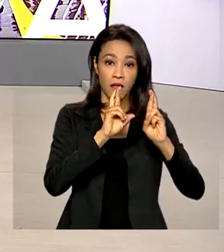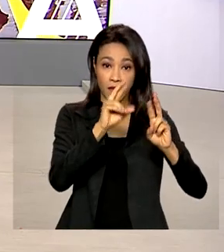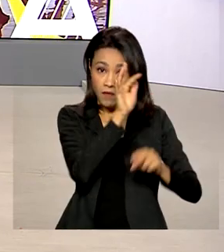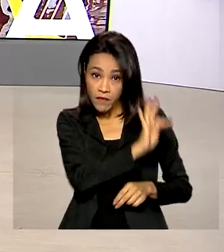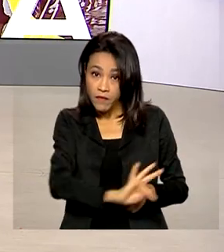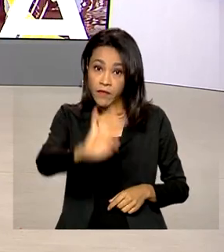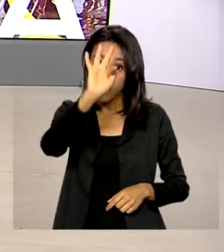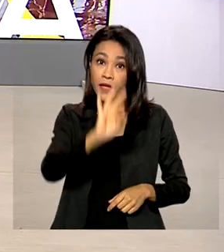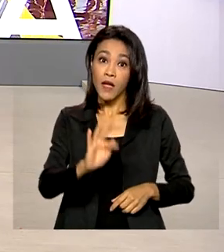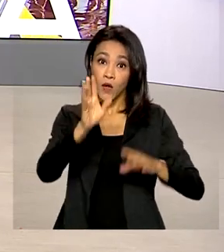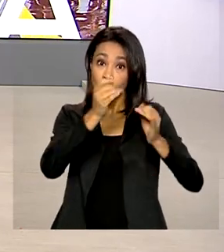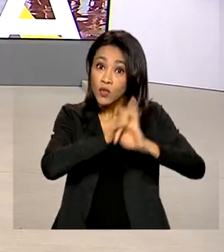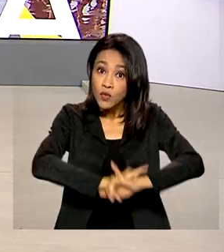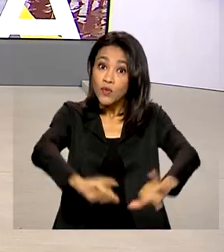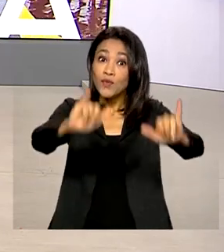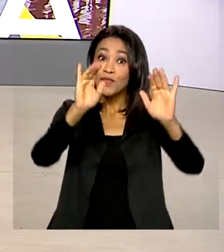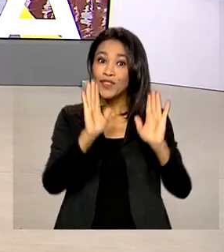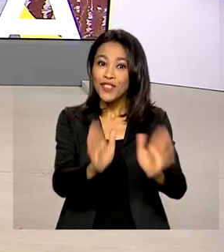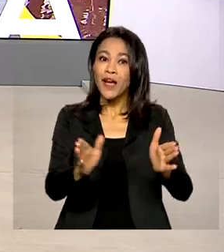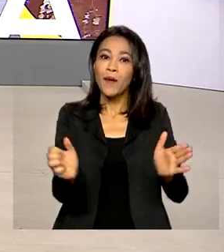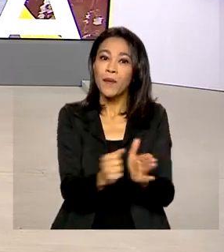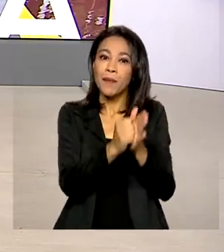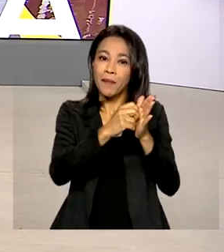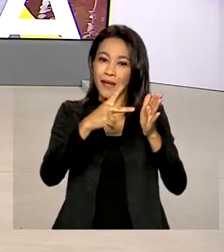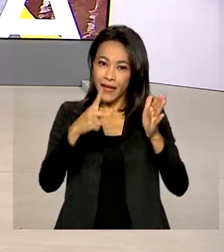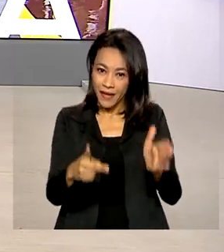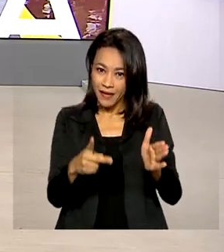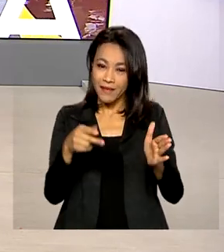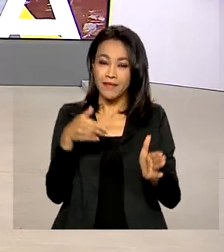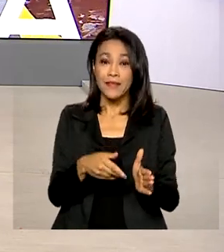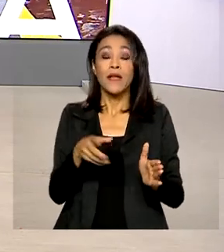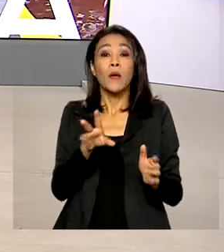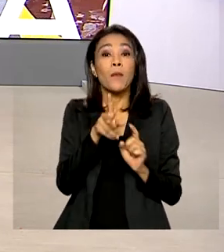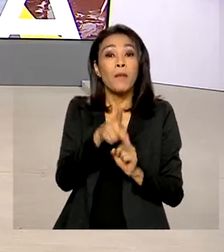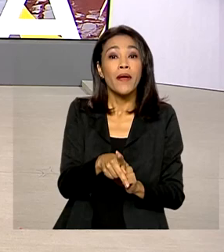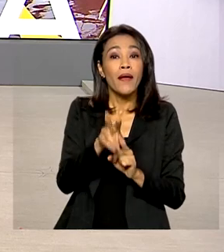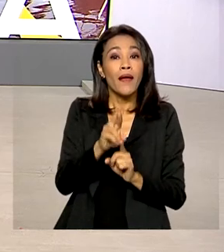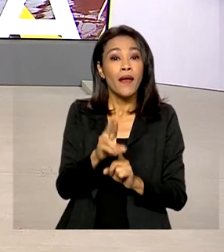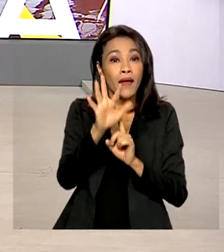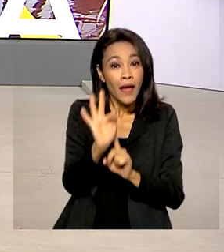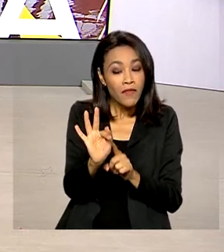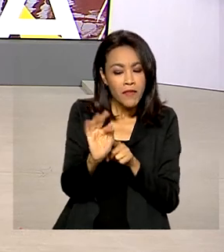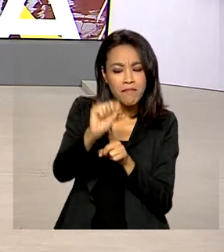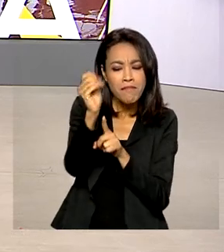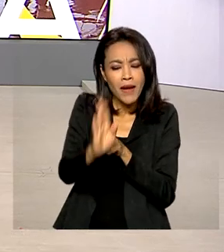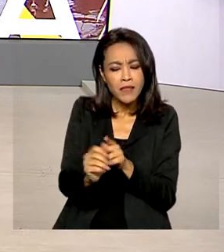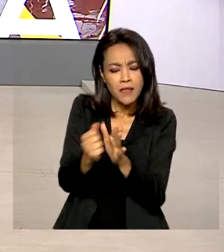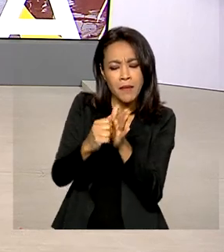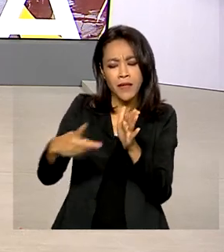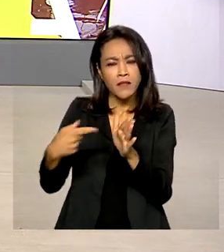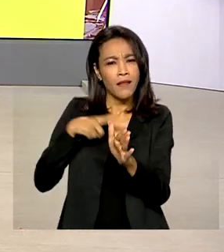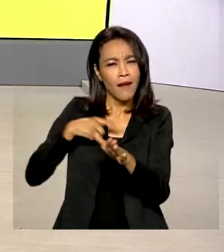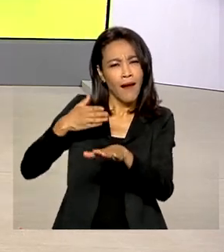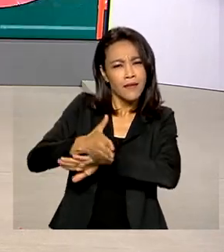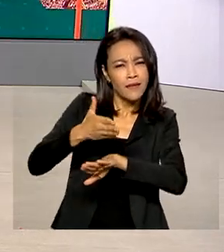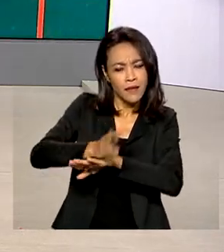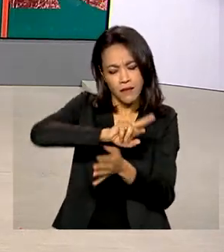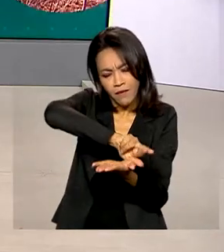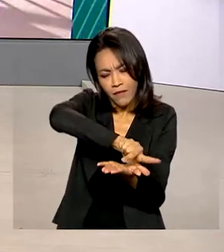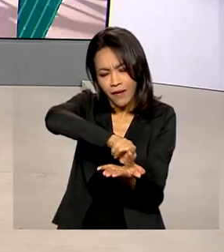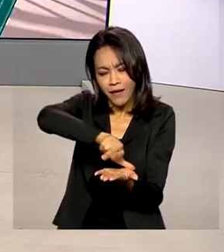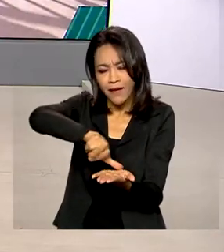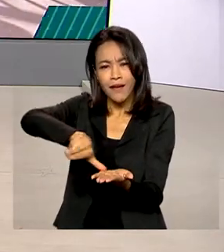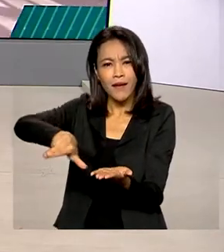lançou o aplicativo oficial da instituição, o PRF Brasil. Com ele é possível ter acesso a vários serviços